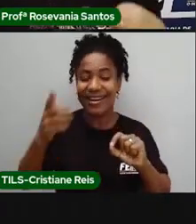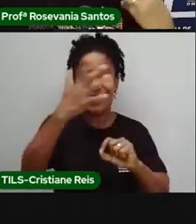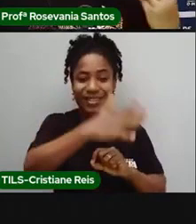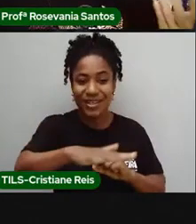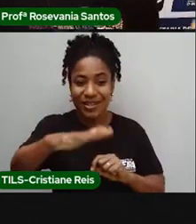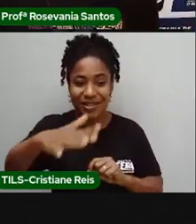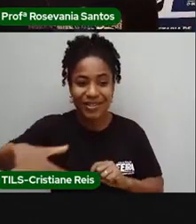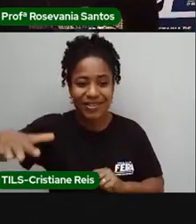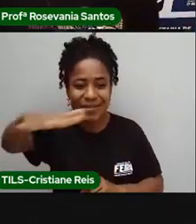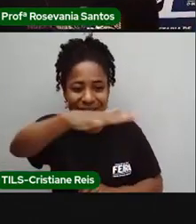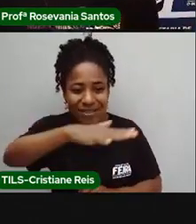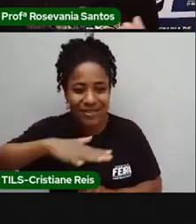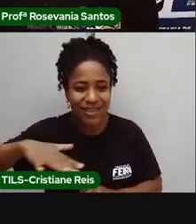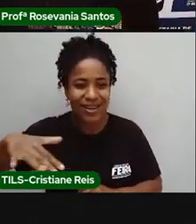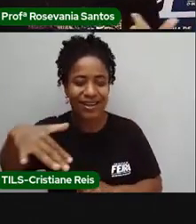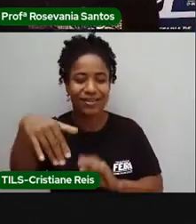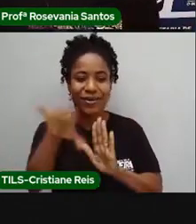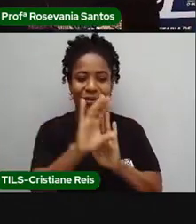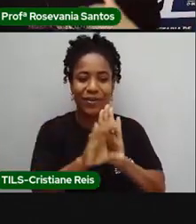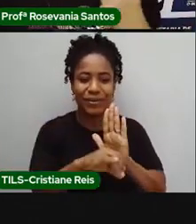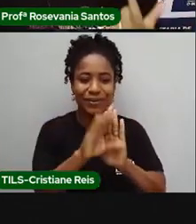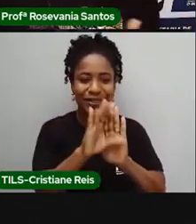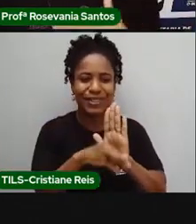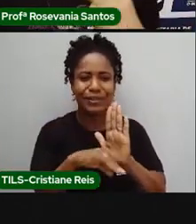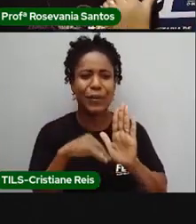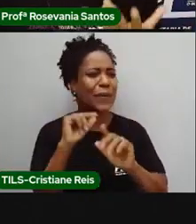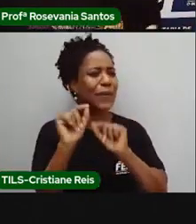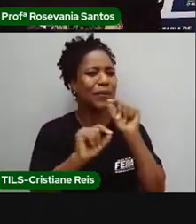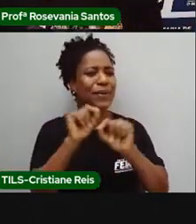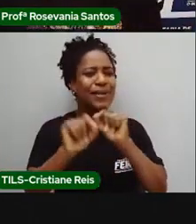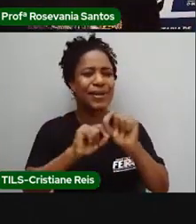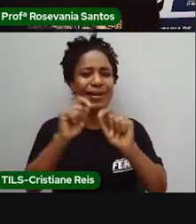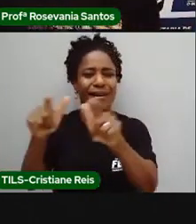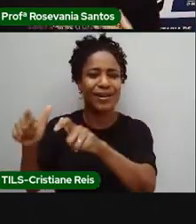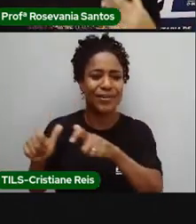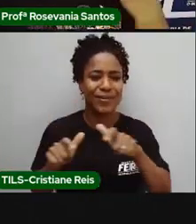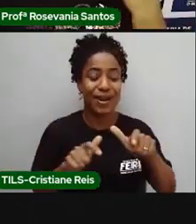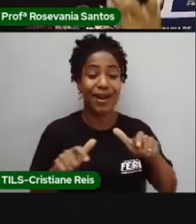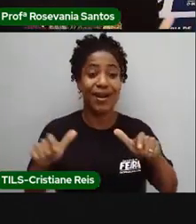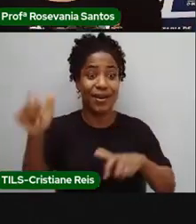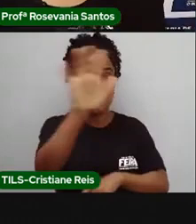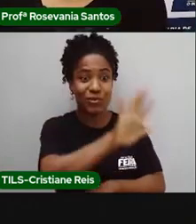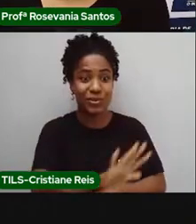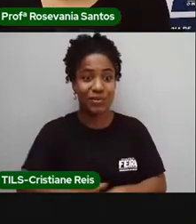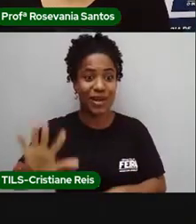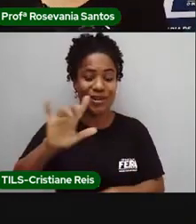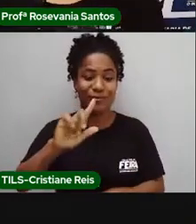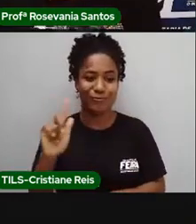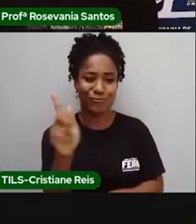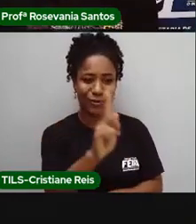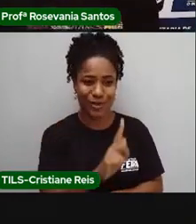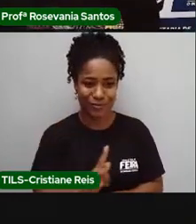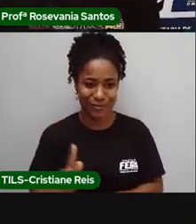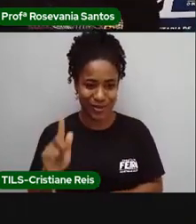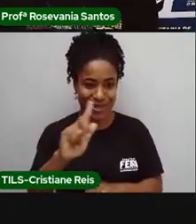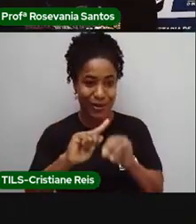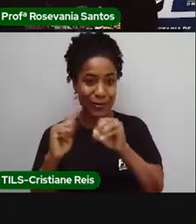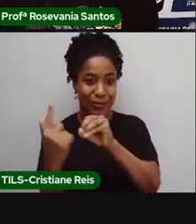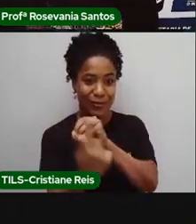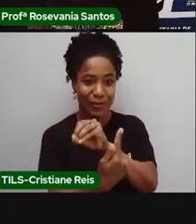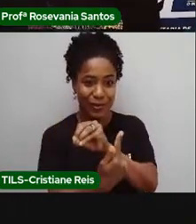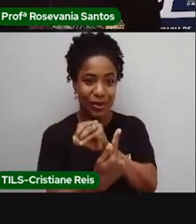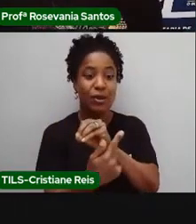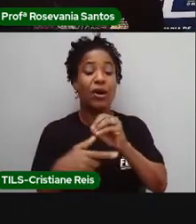trabalhamos alguns conceitos principais além de paisagem, lugar, espaço geográfico, o conceito da própria geografia.